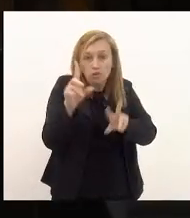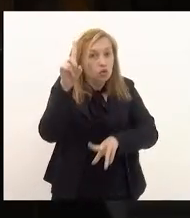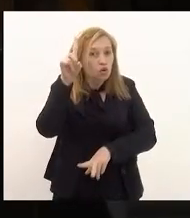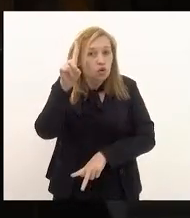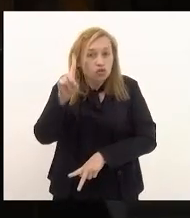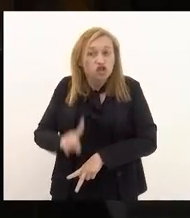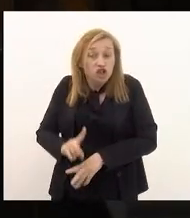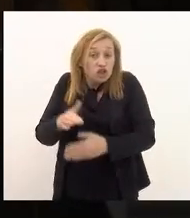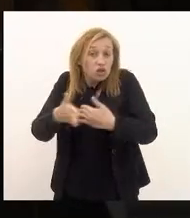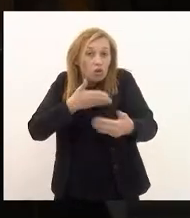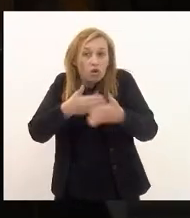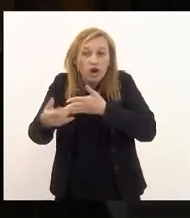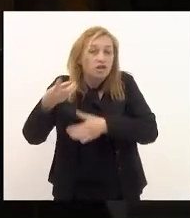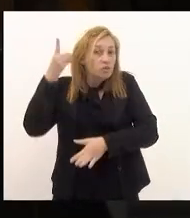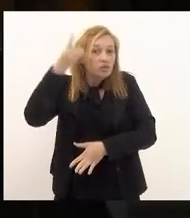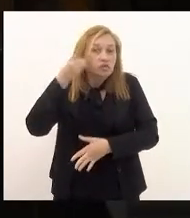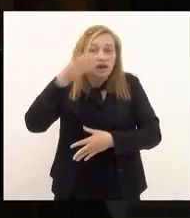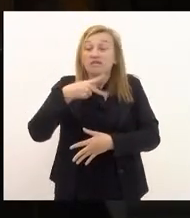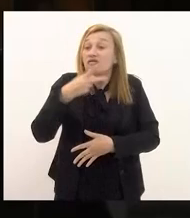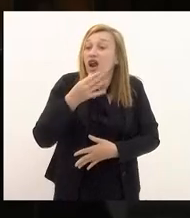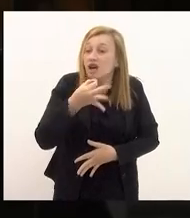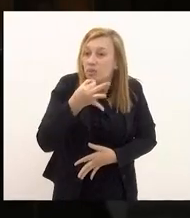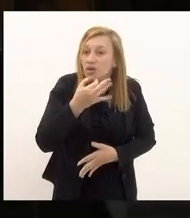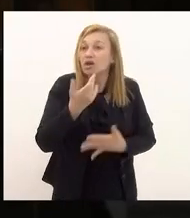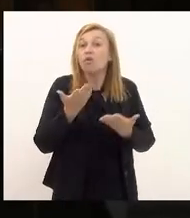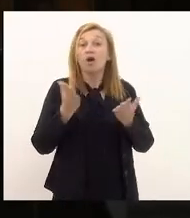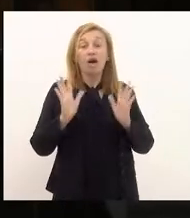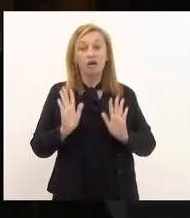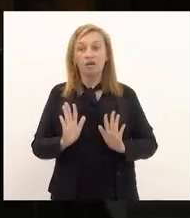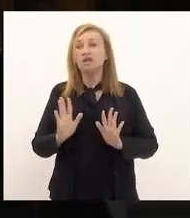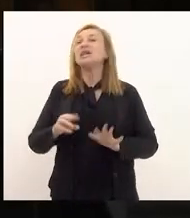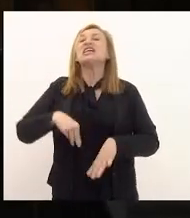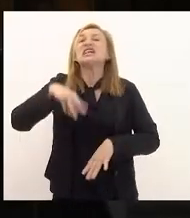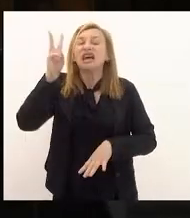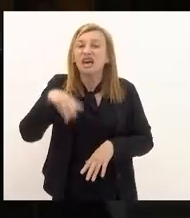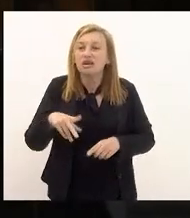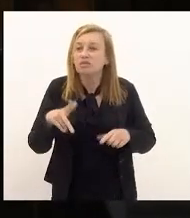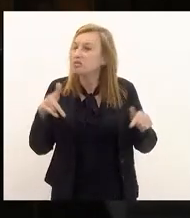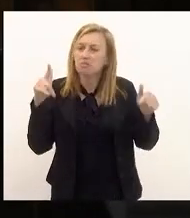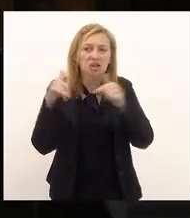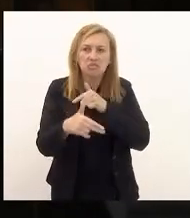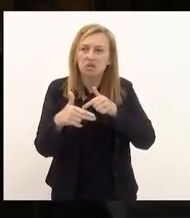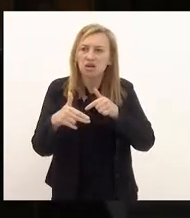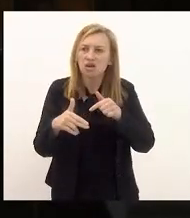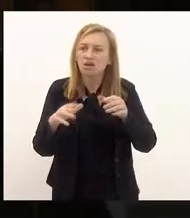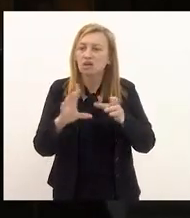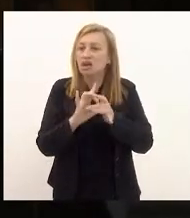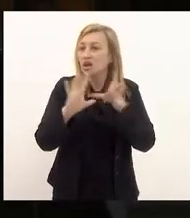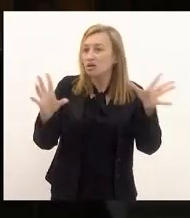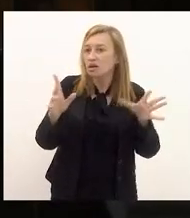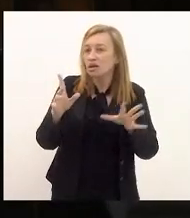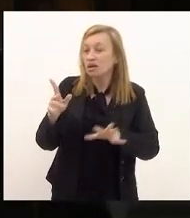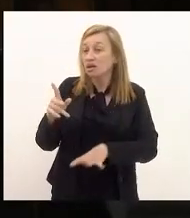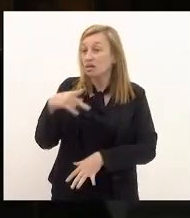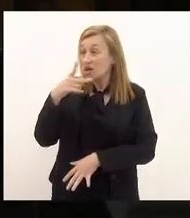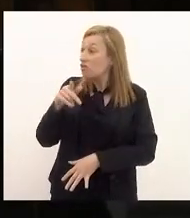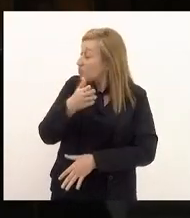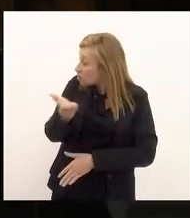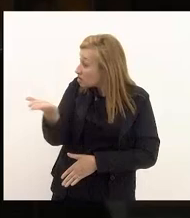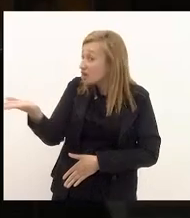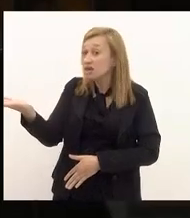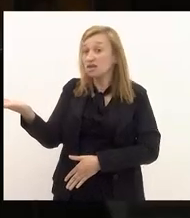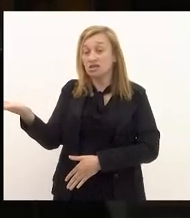parlamentar expressar as suas opiniões aliás quem não permite o direito a liberdade de expressar opiniões são os senhores